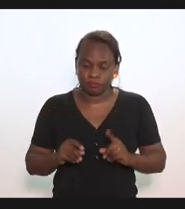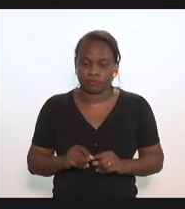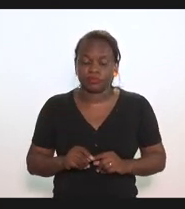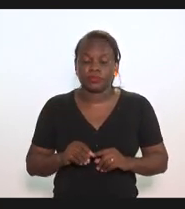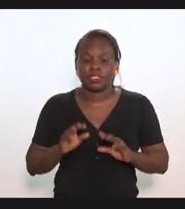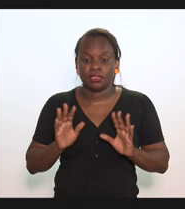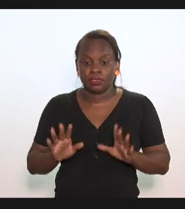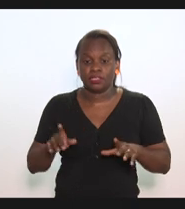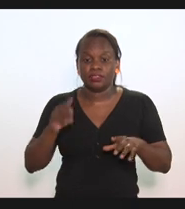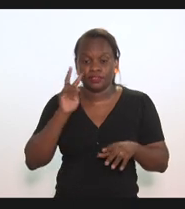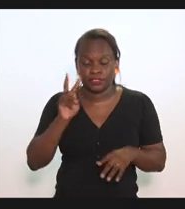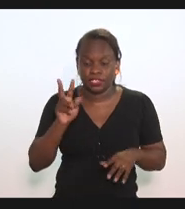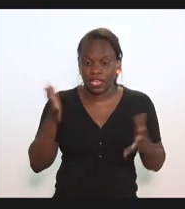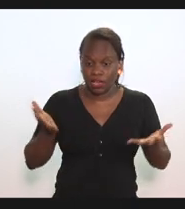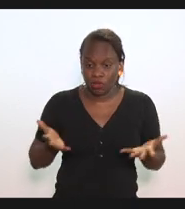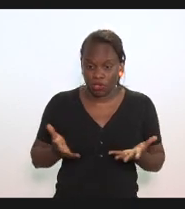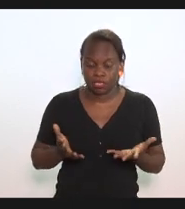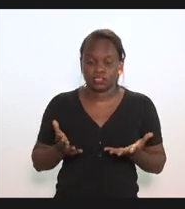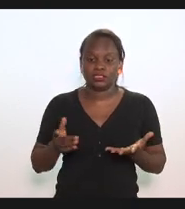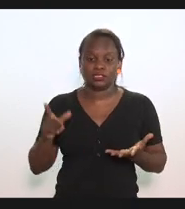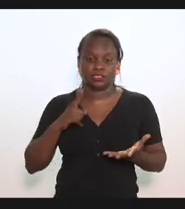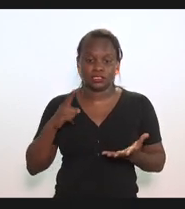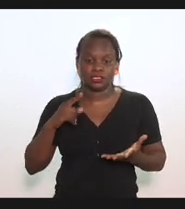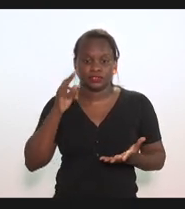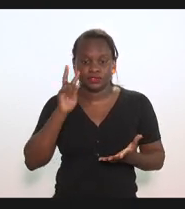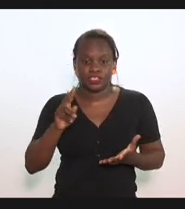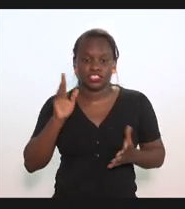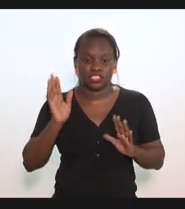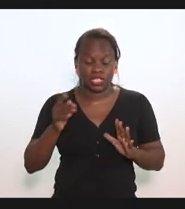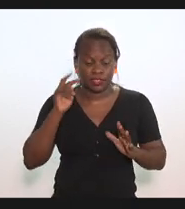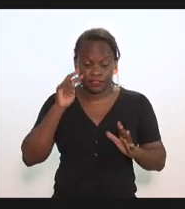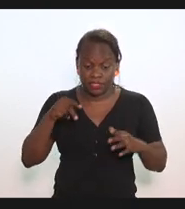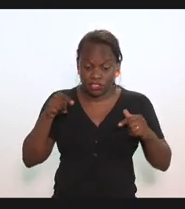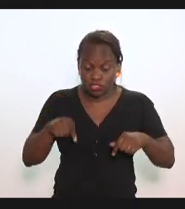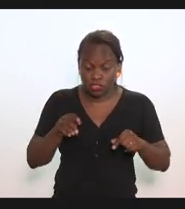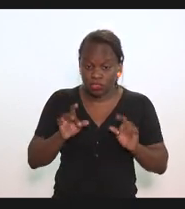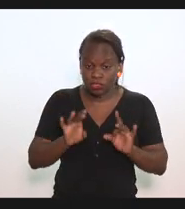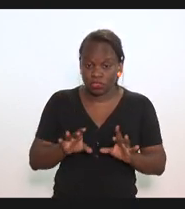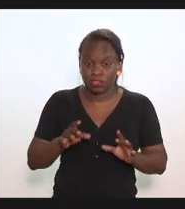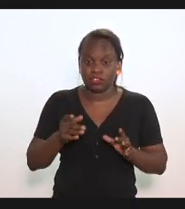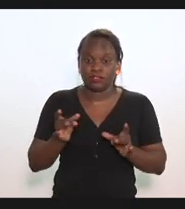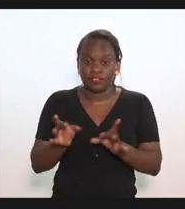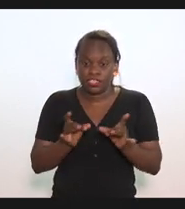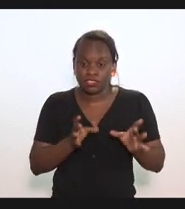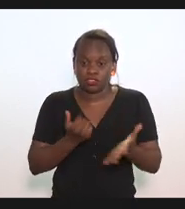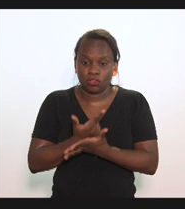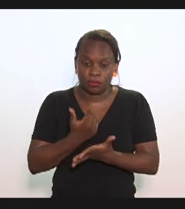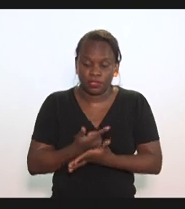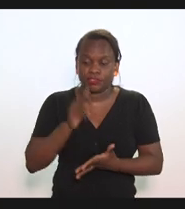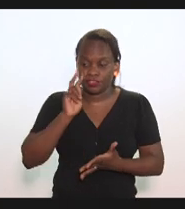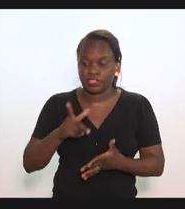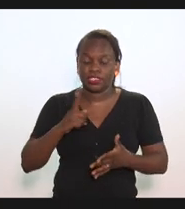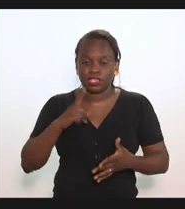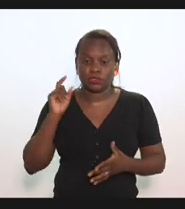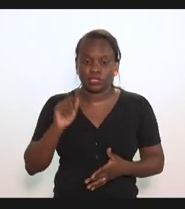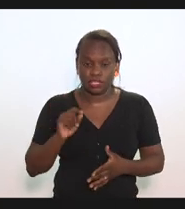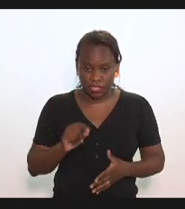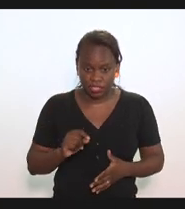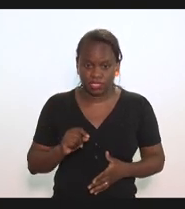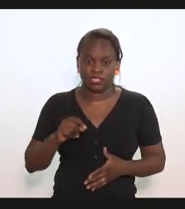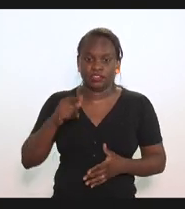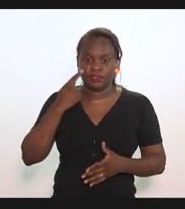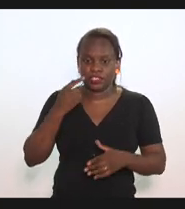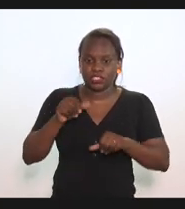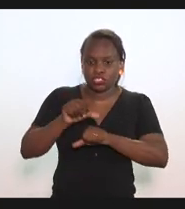E aí, nesse cenário atual, a gente já verifica e olhando só essa operação com o varejo de atacada, a gente já verifica, se a gente